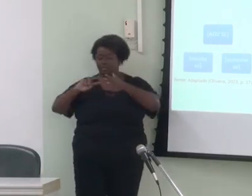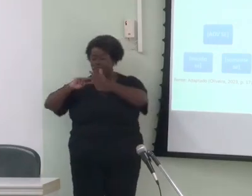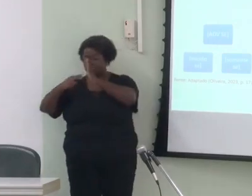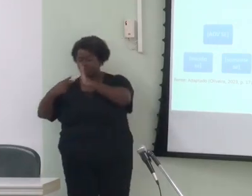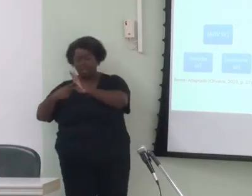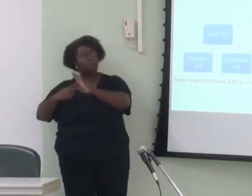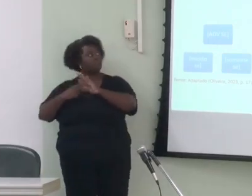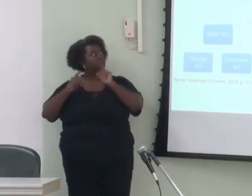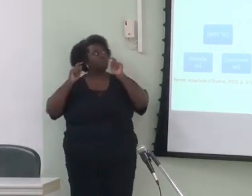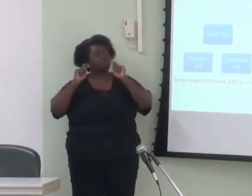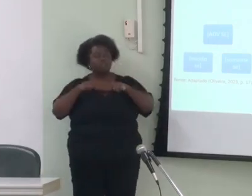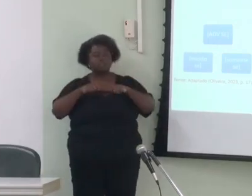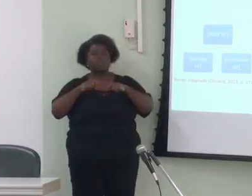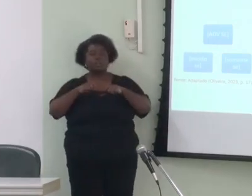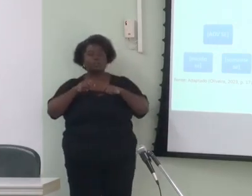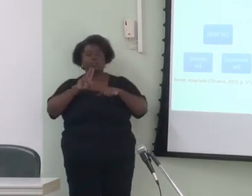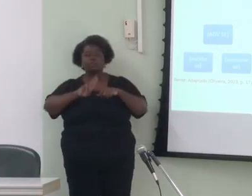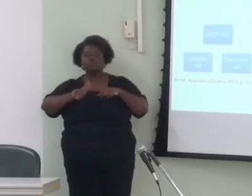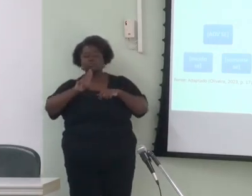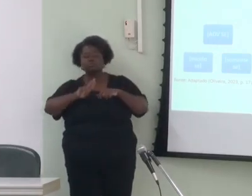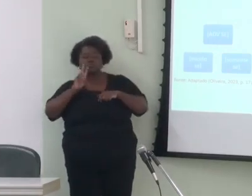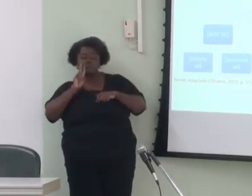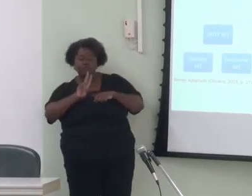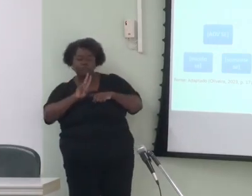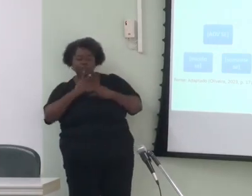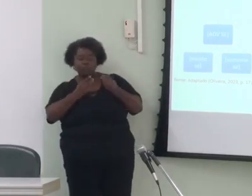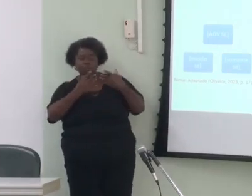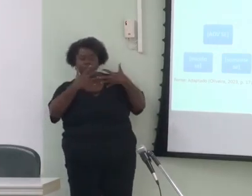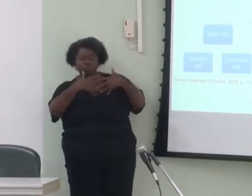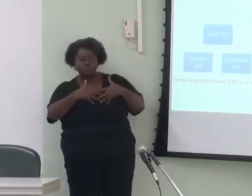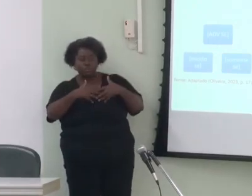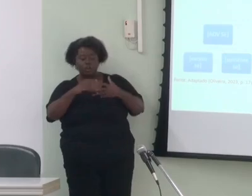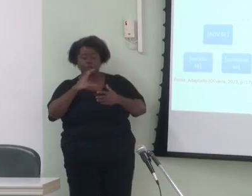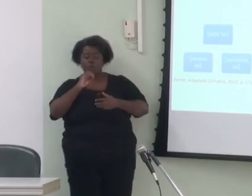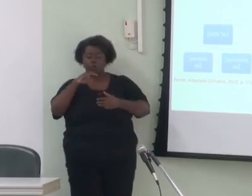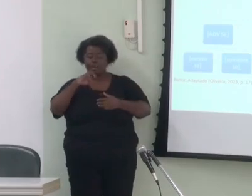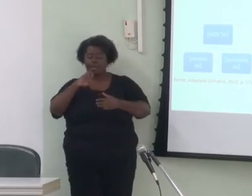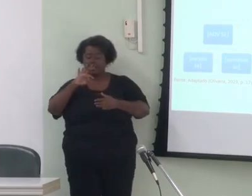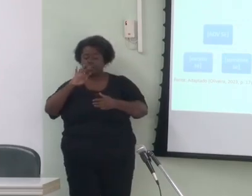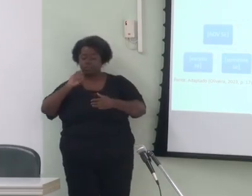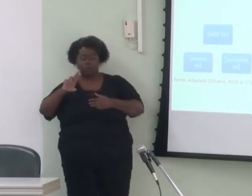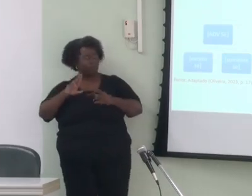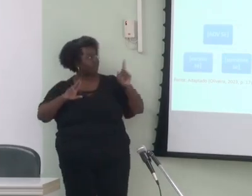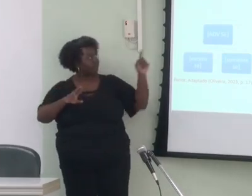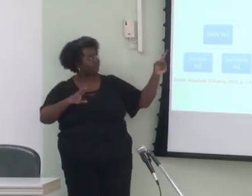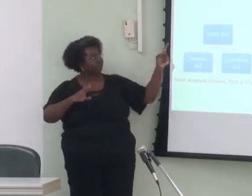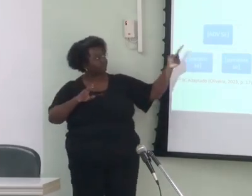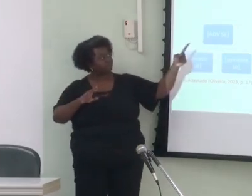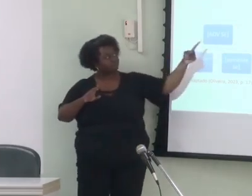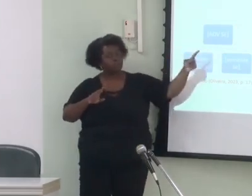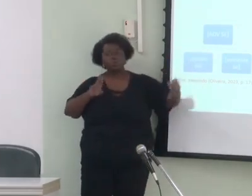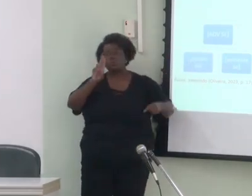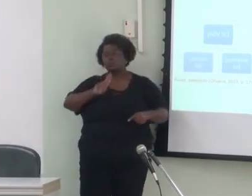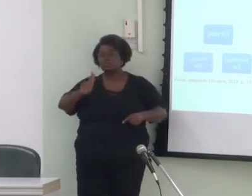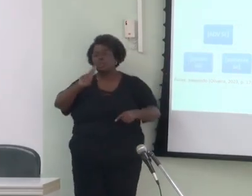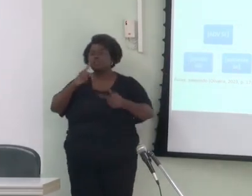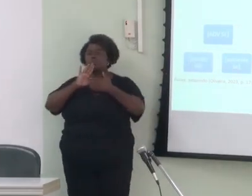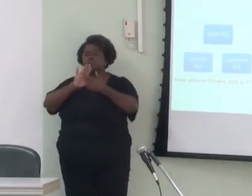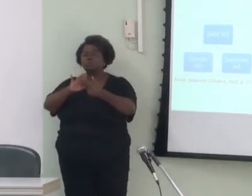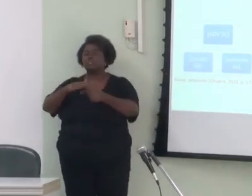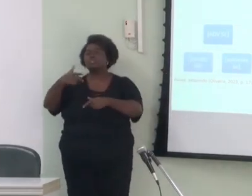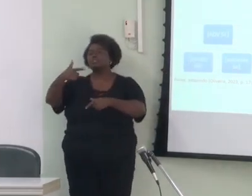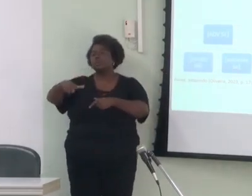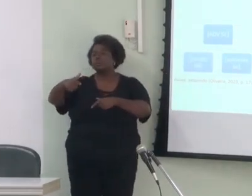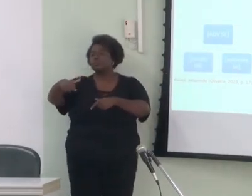de uso os construtos em que conectores são usados para construir uma relação de sequencialidade especificando uma